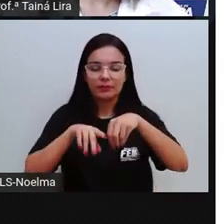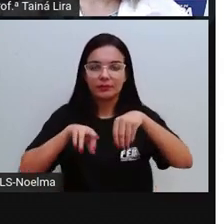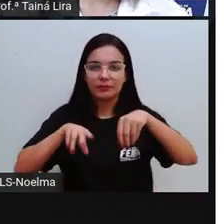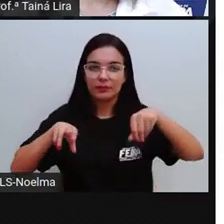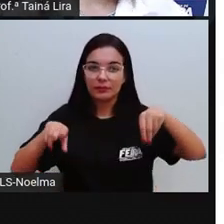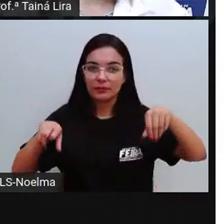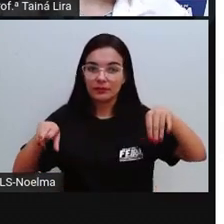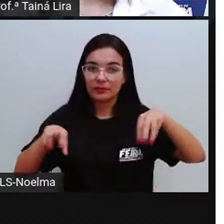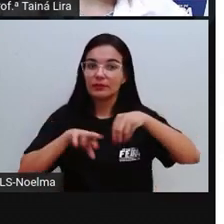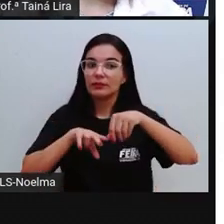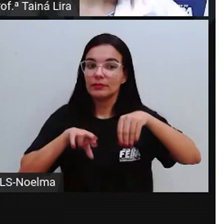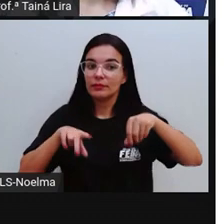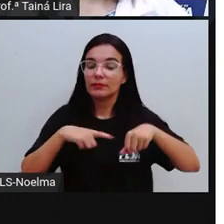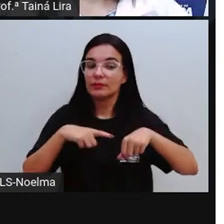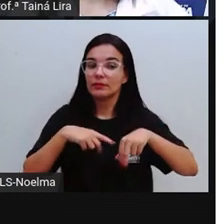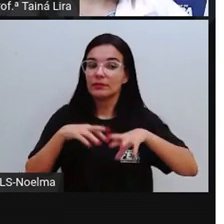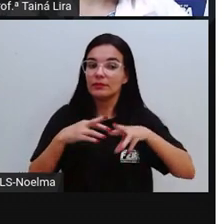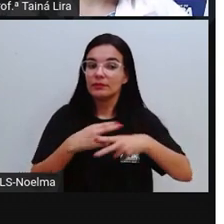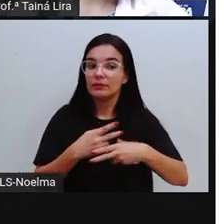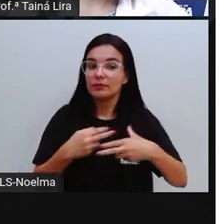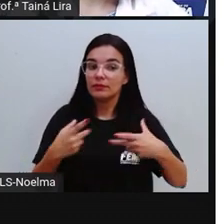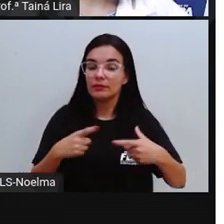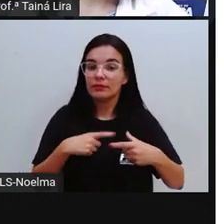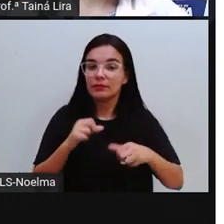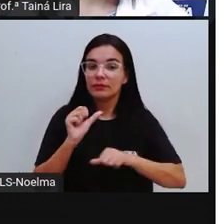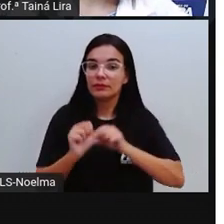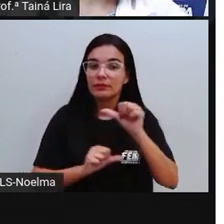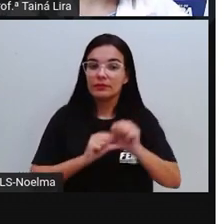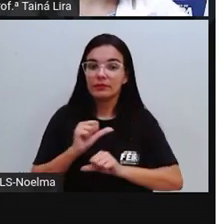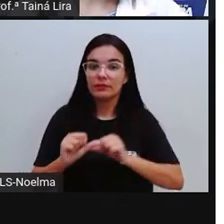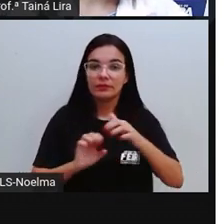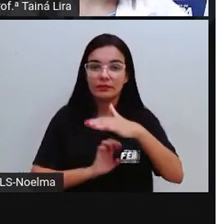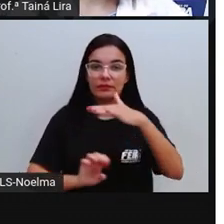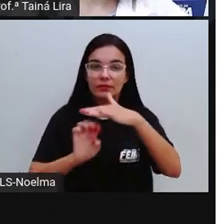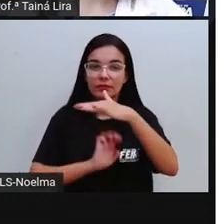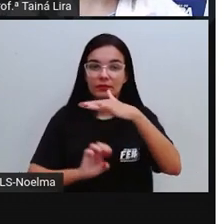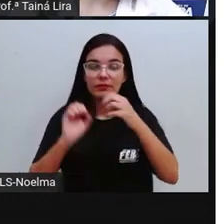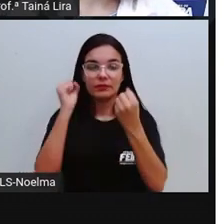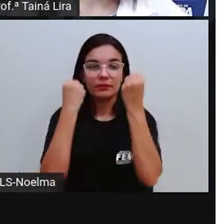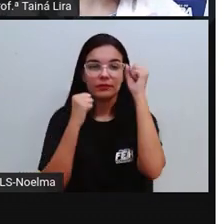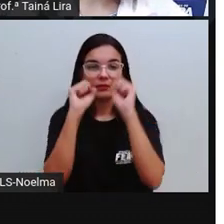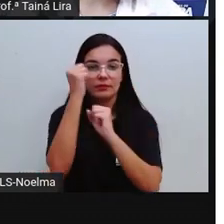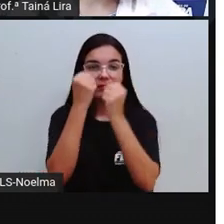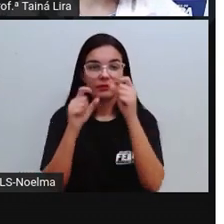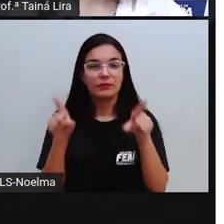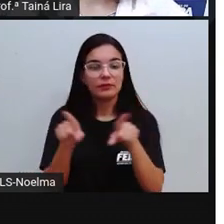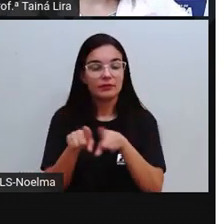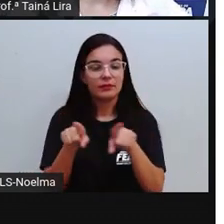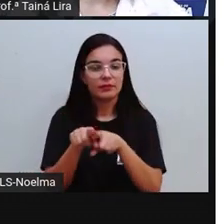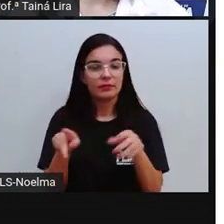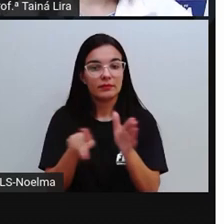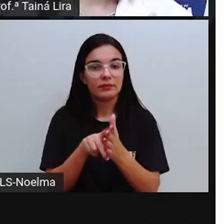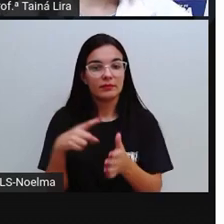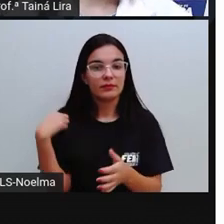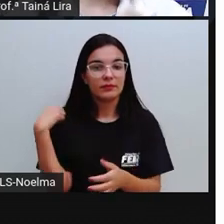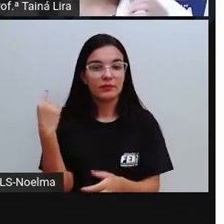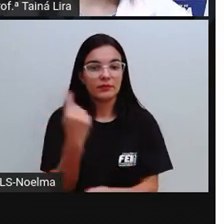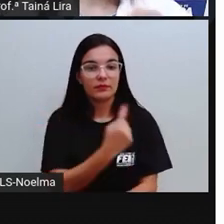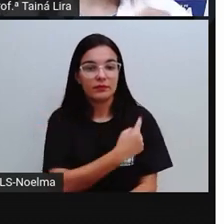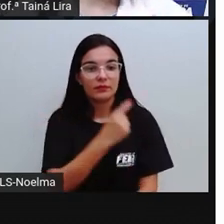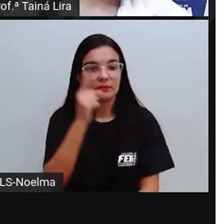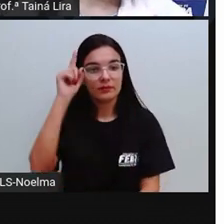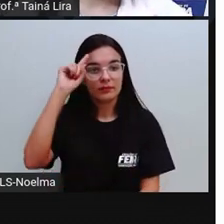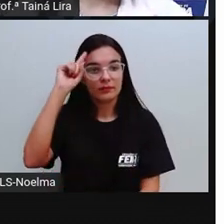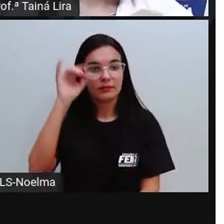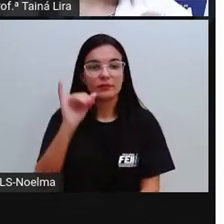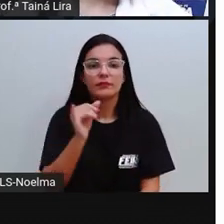Vários produtos minerais são transformados na indústria e fazem parte do nosso cotidiano. Então, por exemplo, o